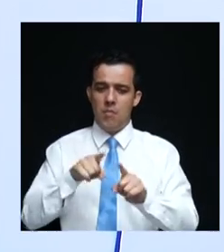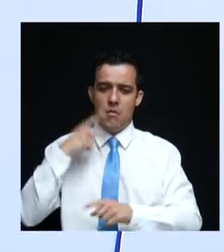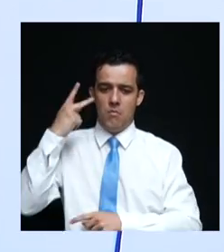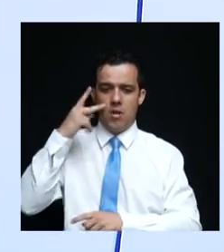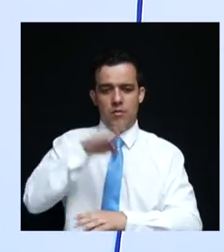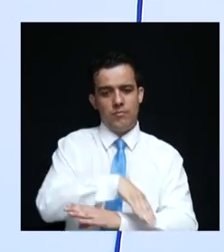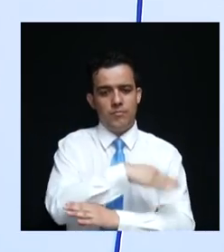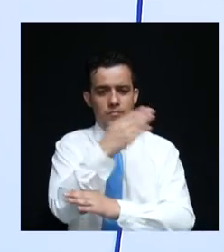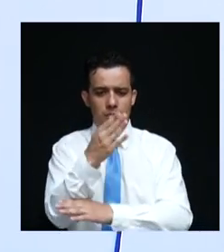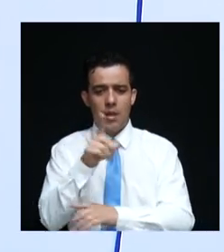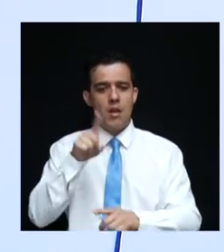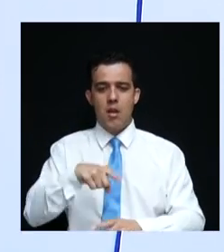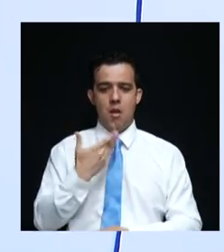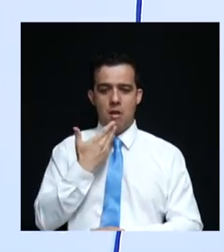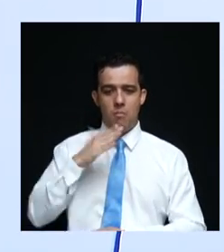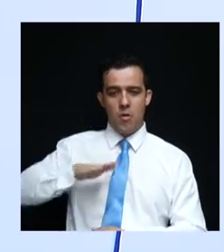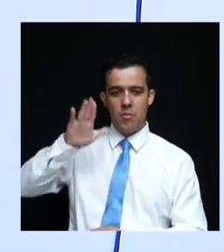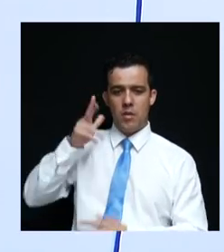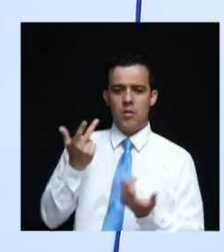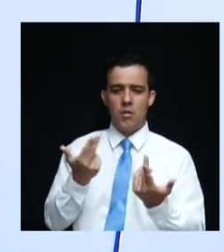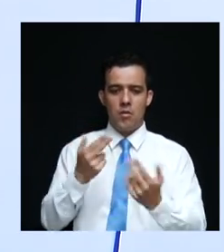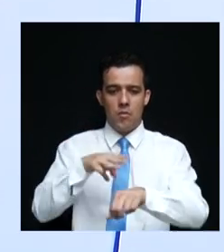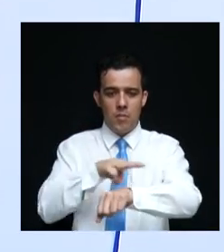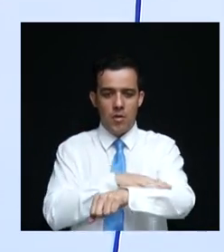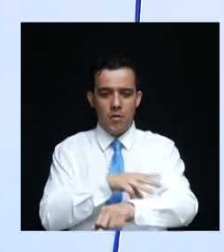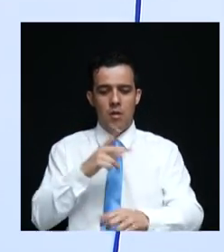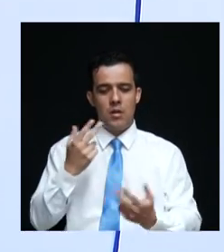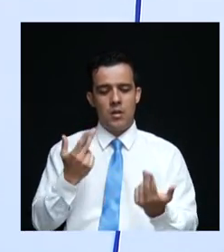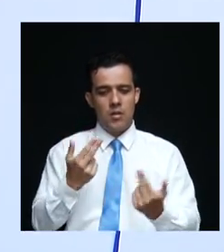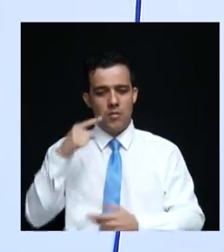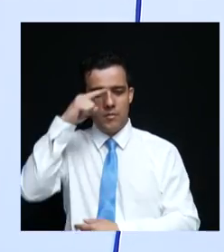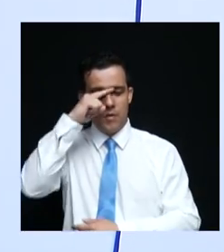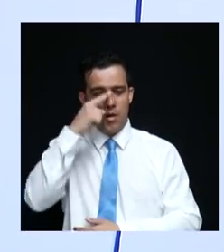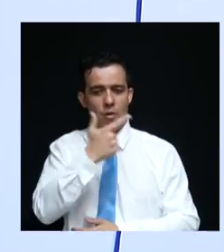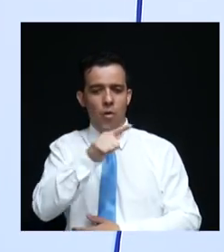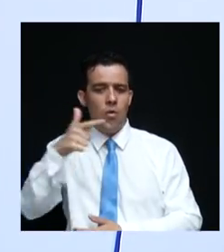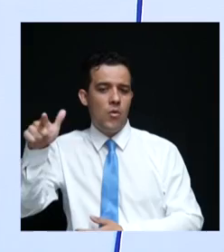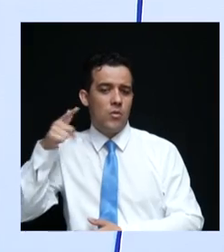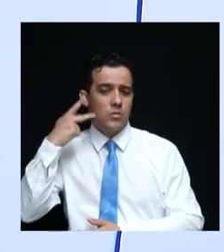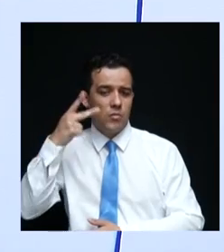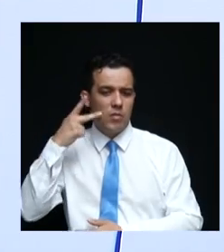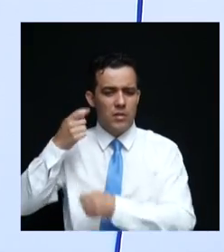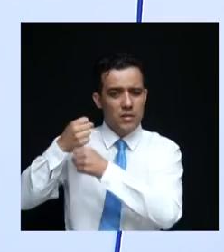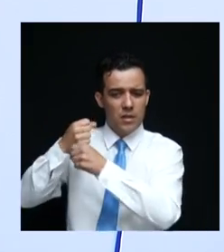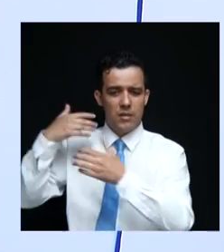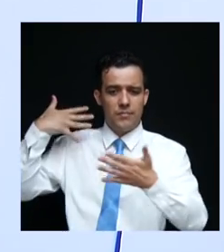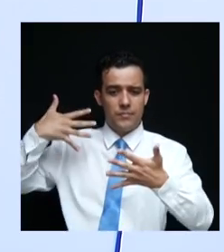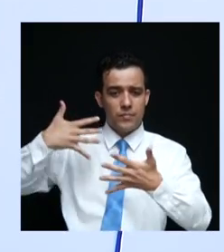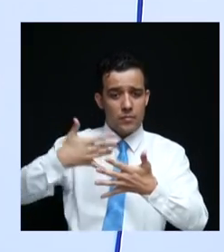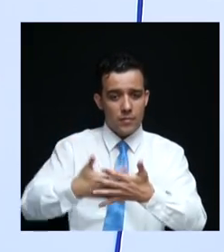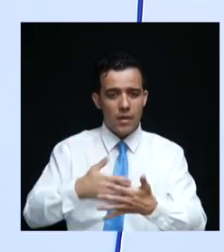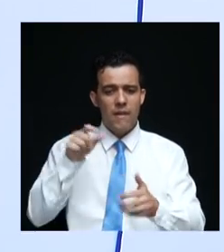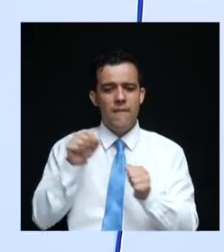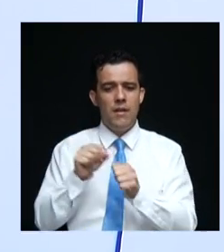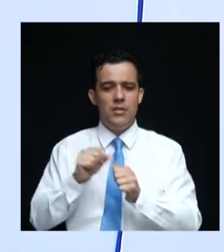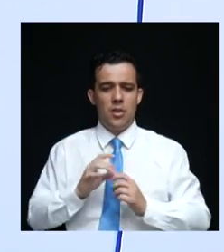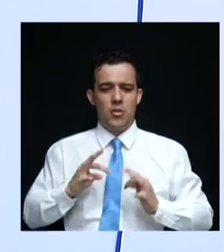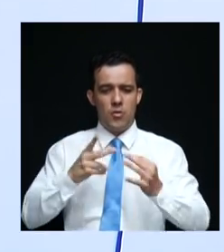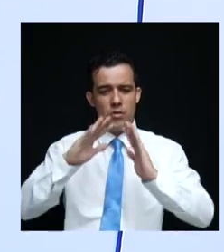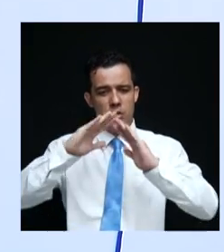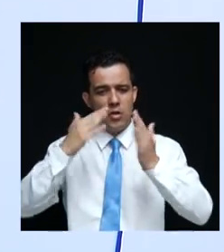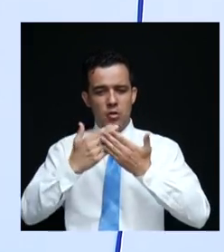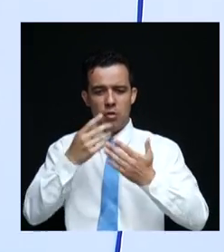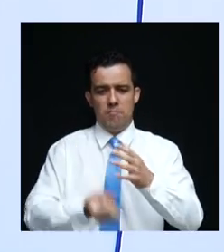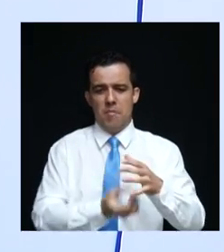E não é prometendo, como foi feito o Marconi, o Caiado e tantos outros ao longo dos últimos anos, é dizendo que vão fazer todas as escolas da